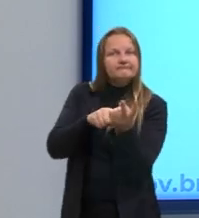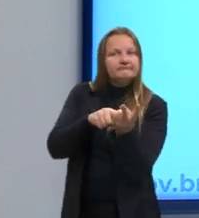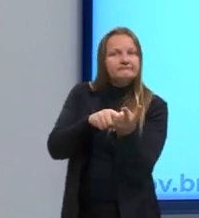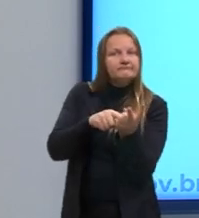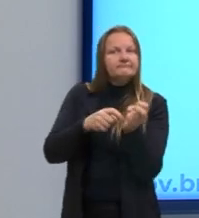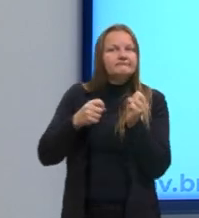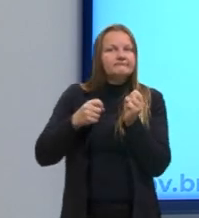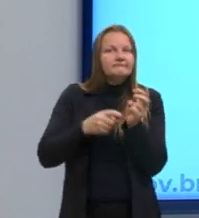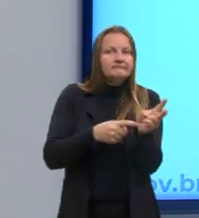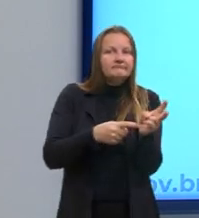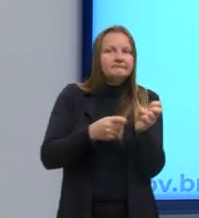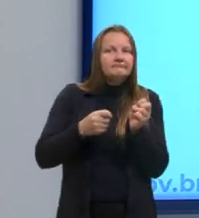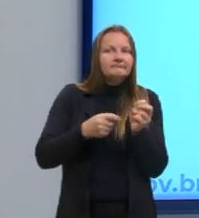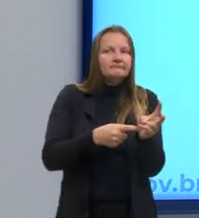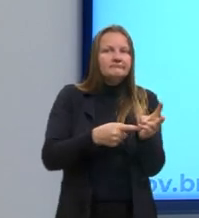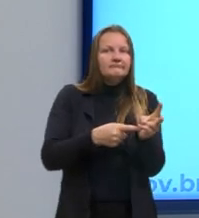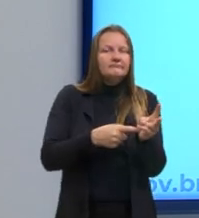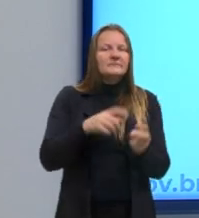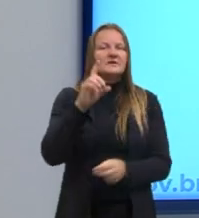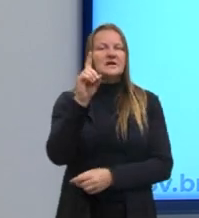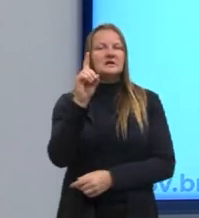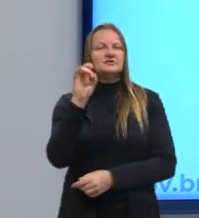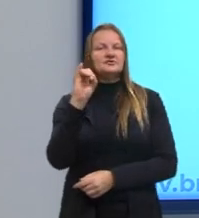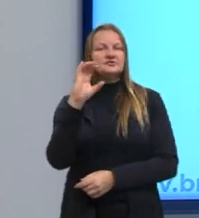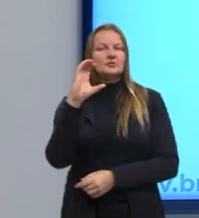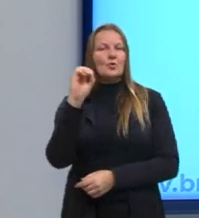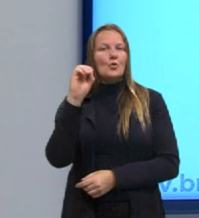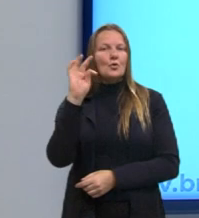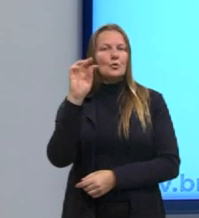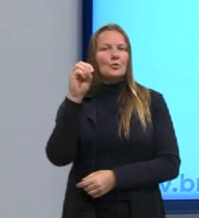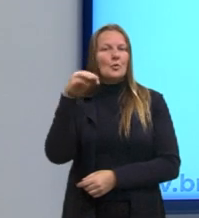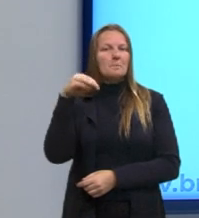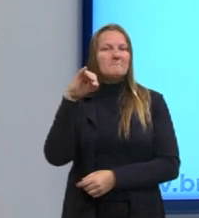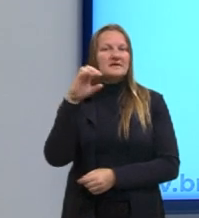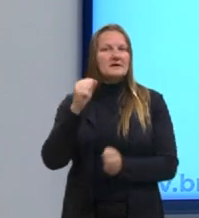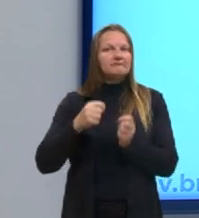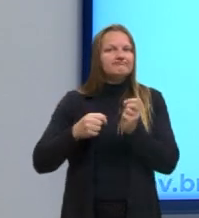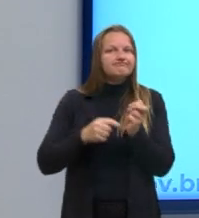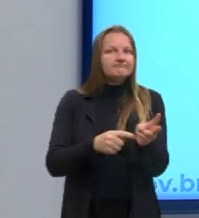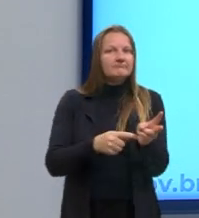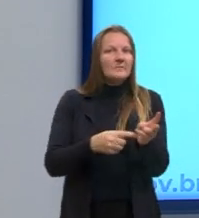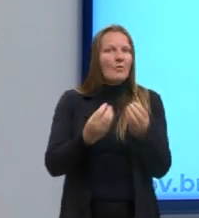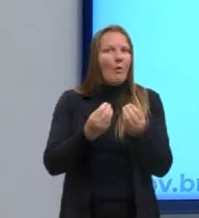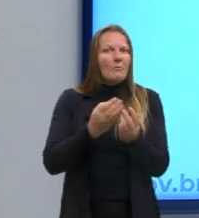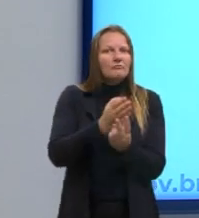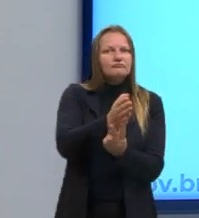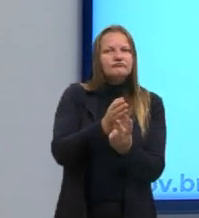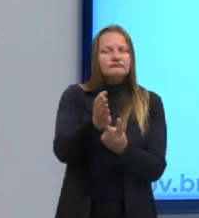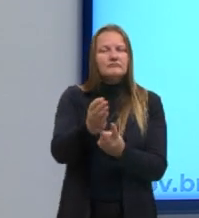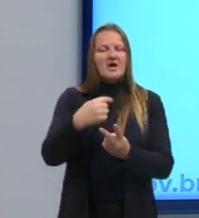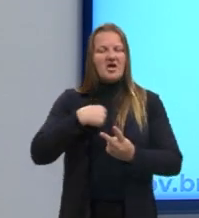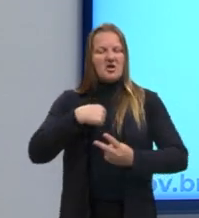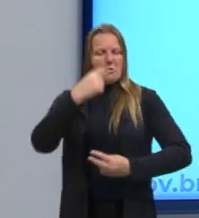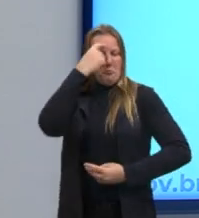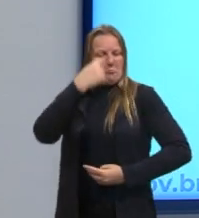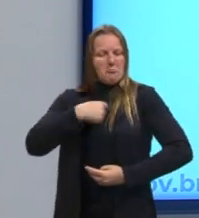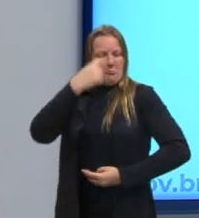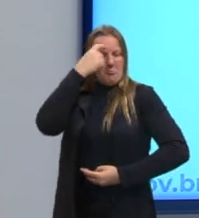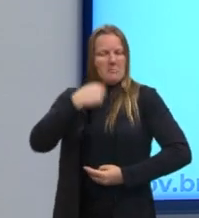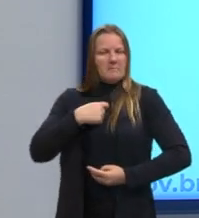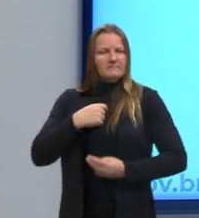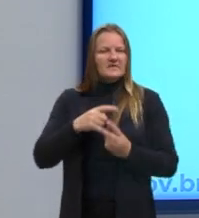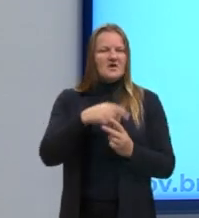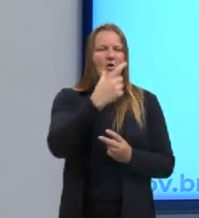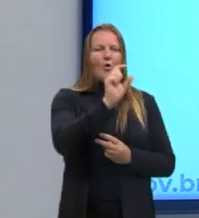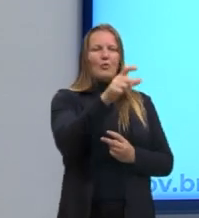Eu, sujeito pensante, eu penso, logo existo. E os objetos, os outros, são os outros. Há essa dicotomia.